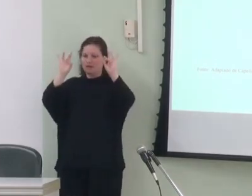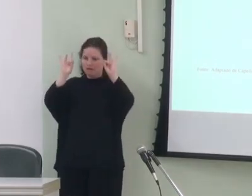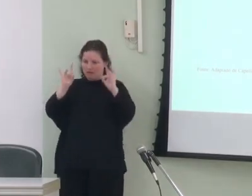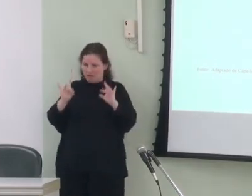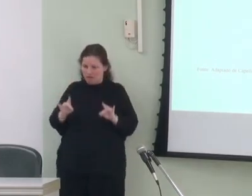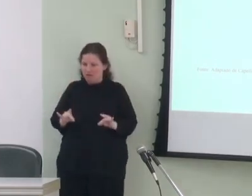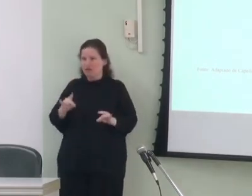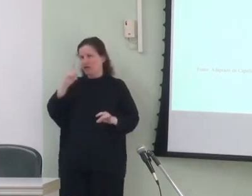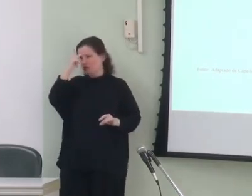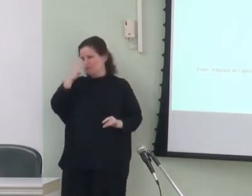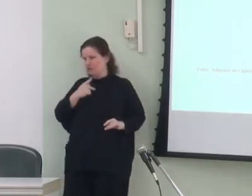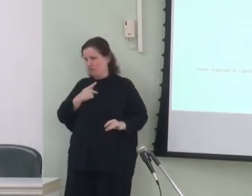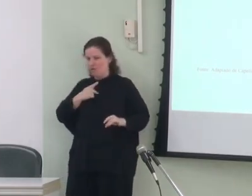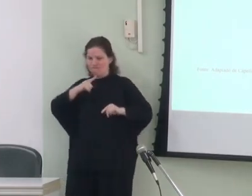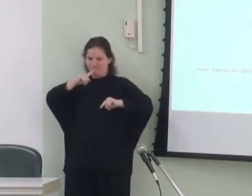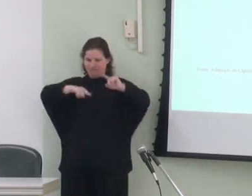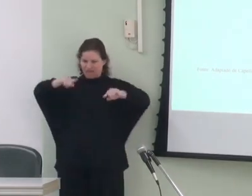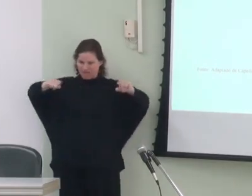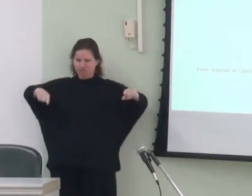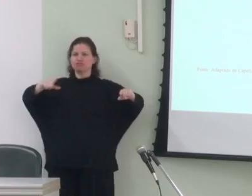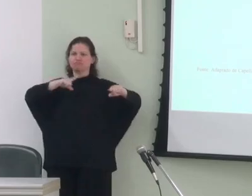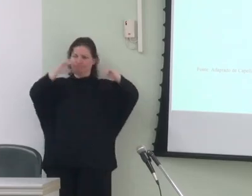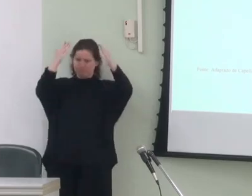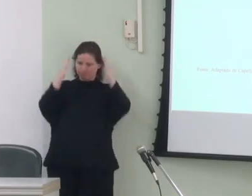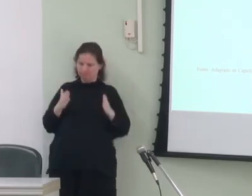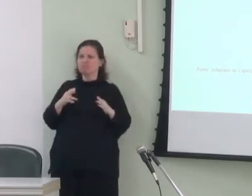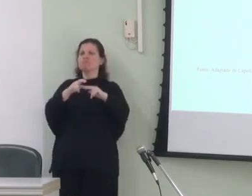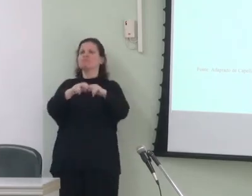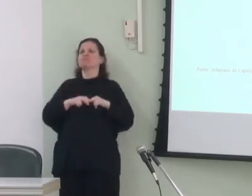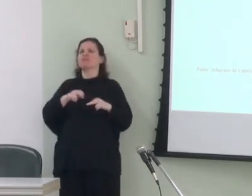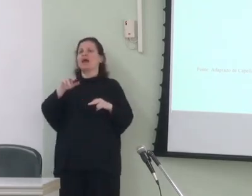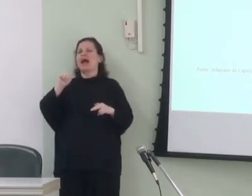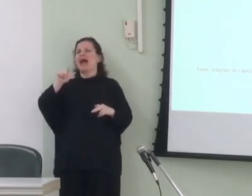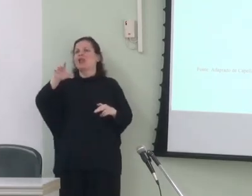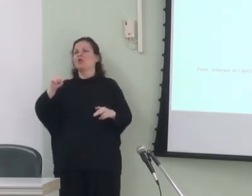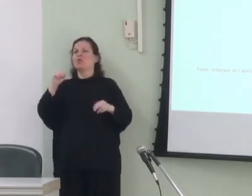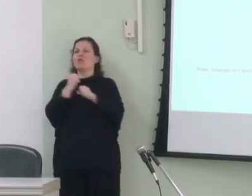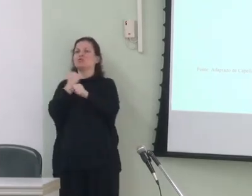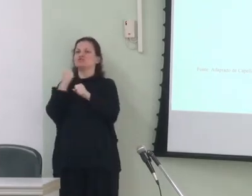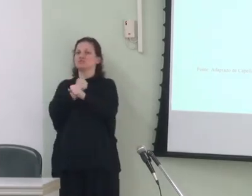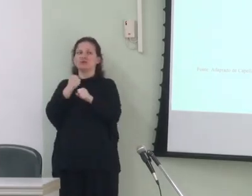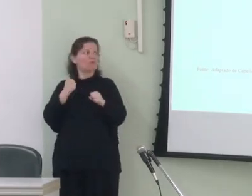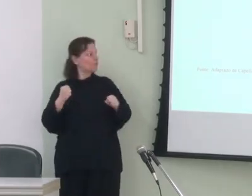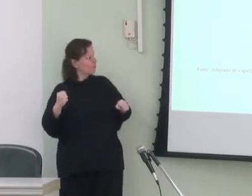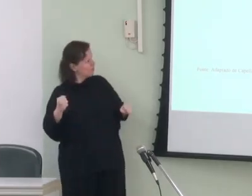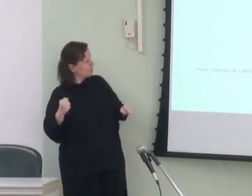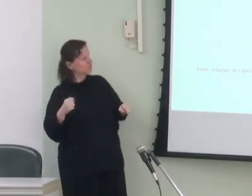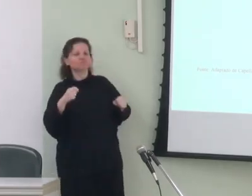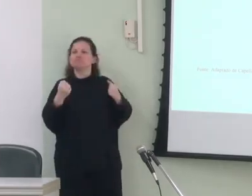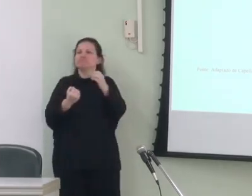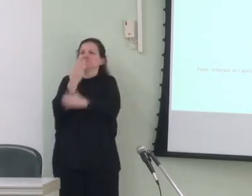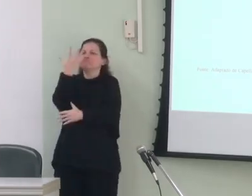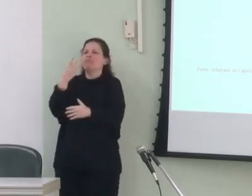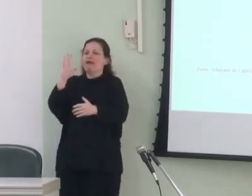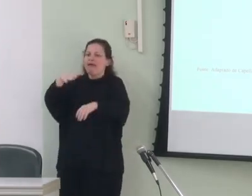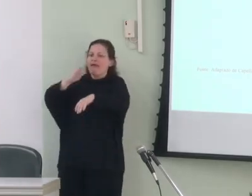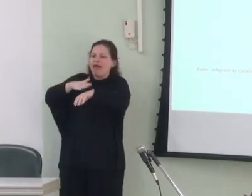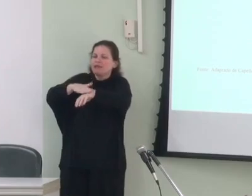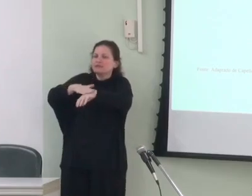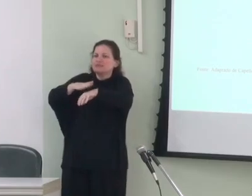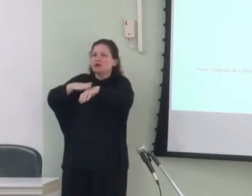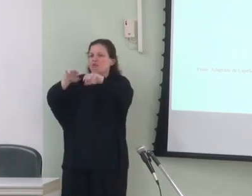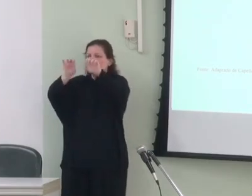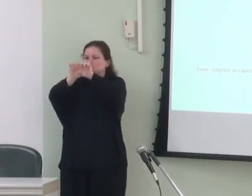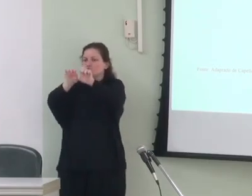detalhes individuais das variantes são analisadas por meio das aloconstruções concebidas como realizações